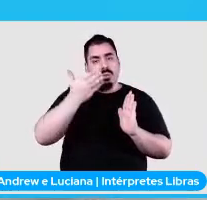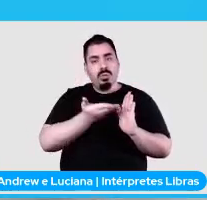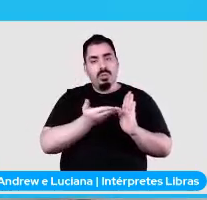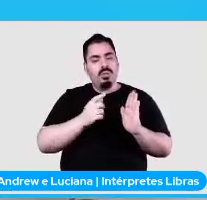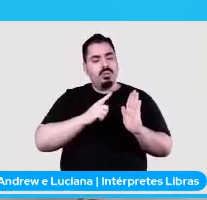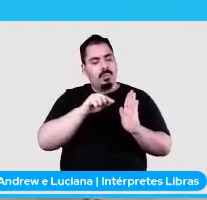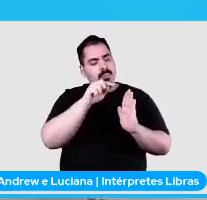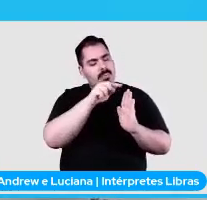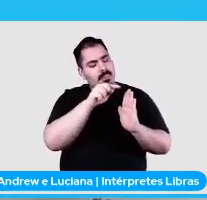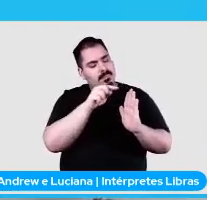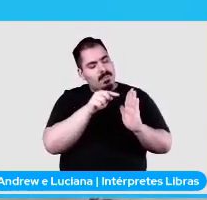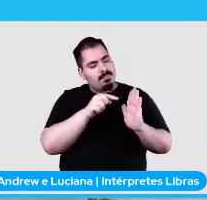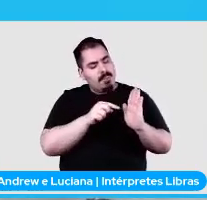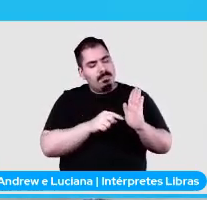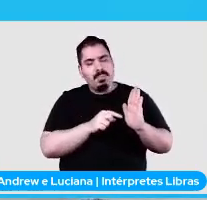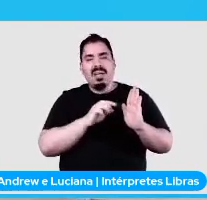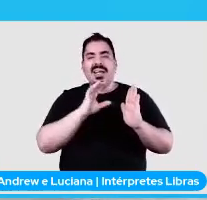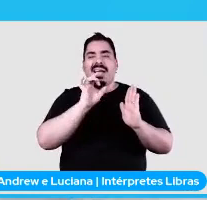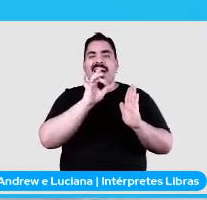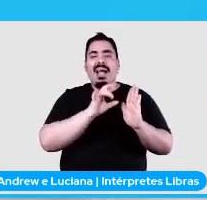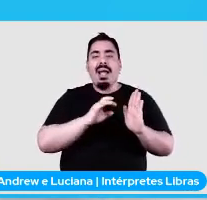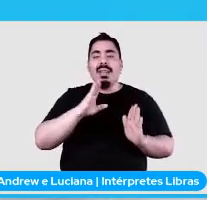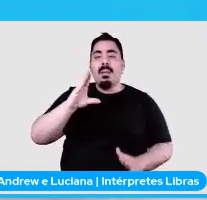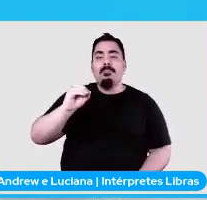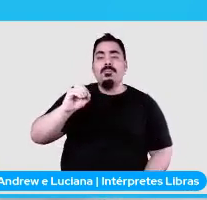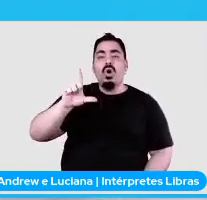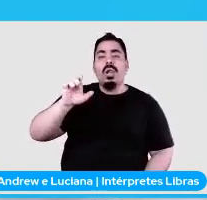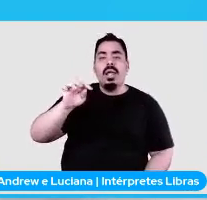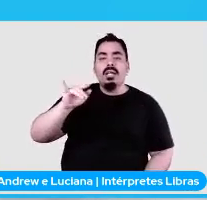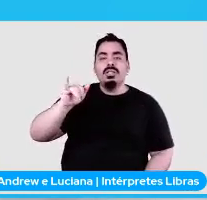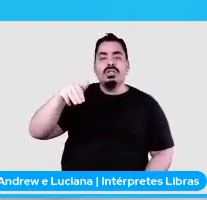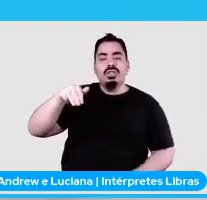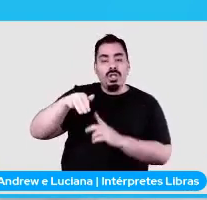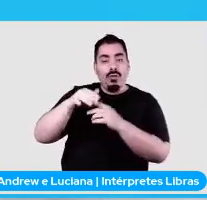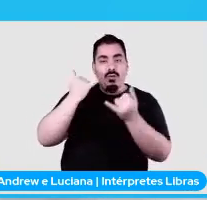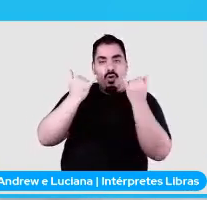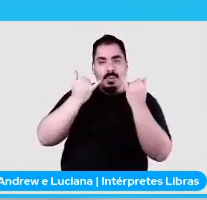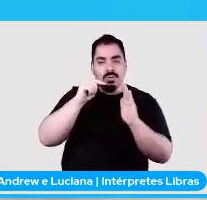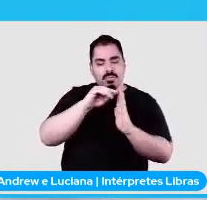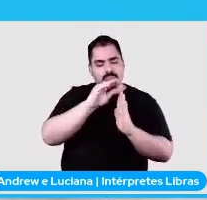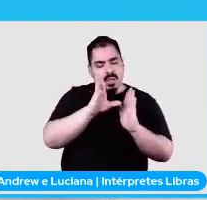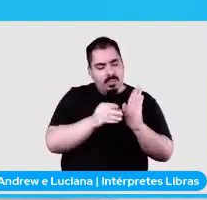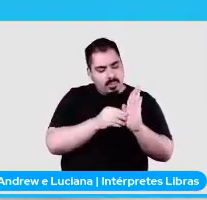cada boletim, ler o boletim, ver aquelas cenas horríveis